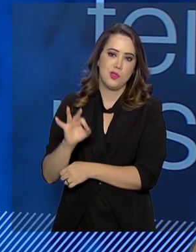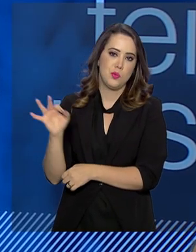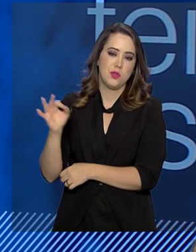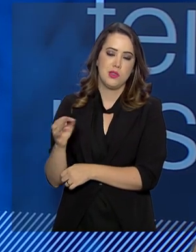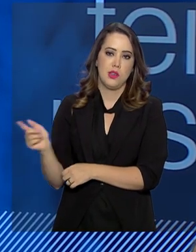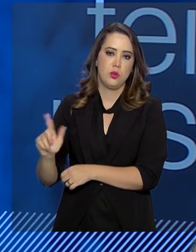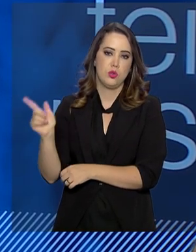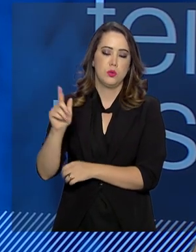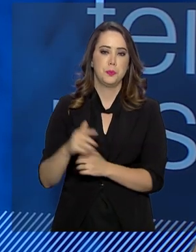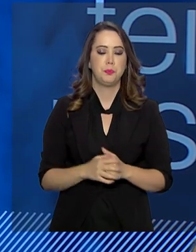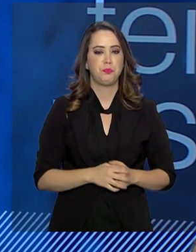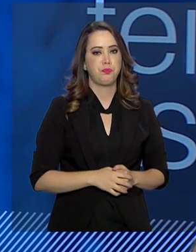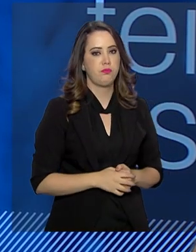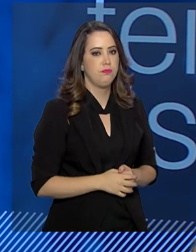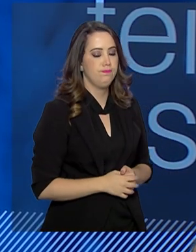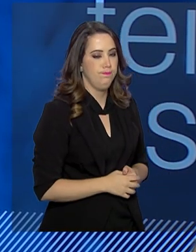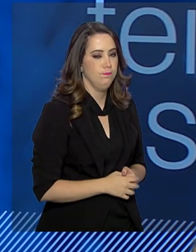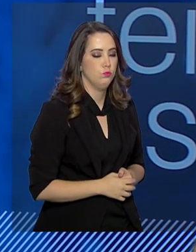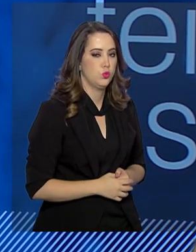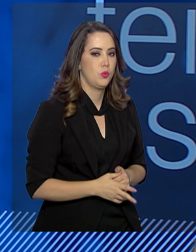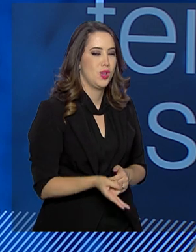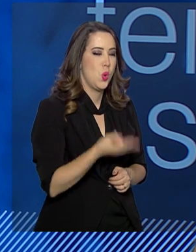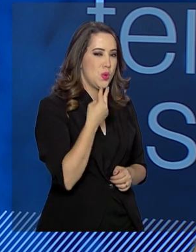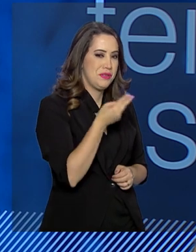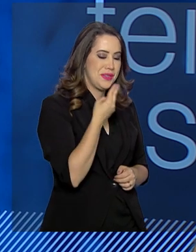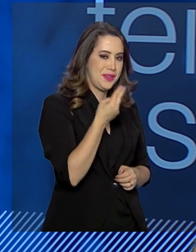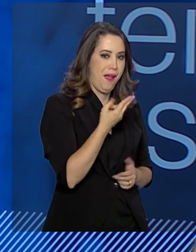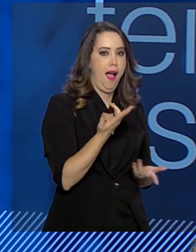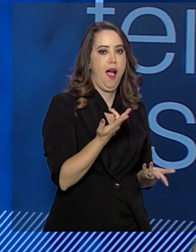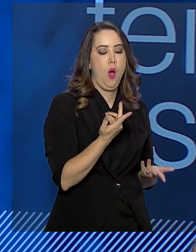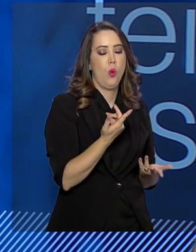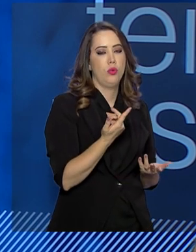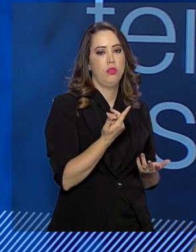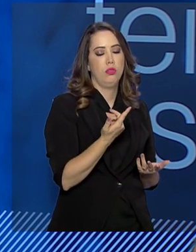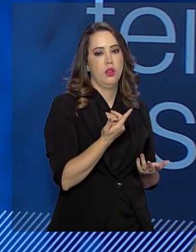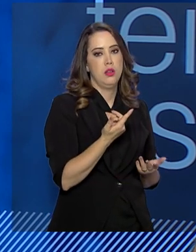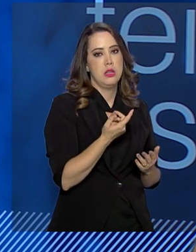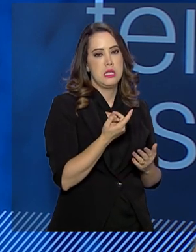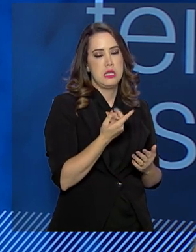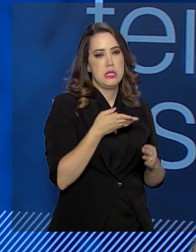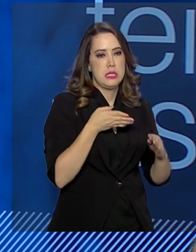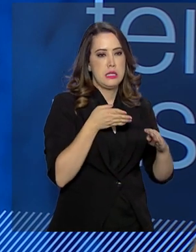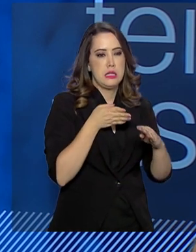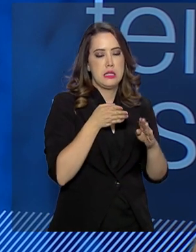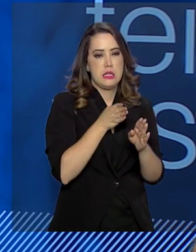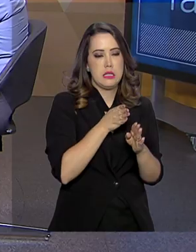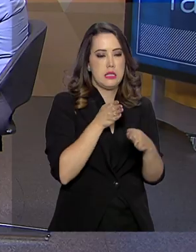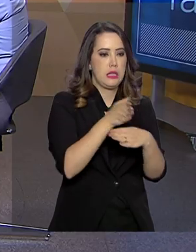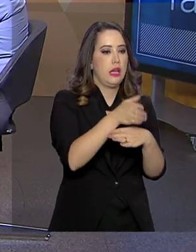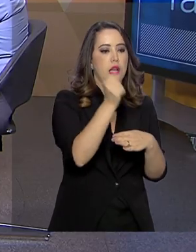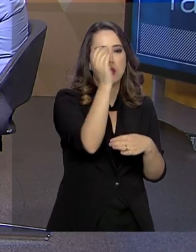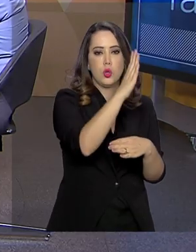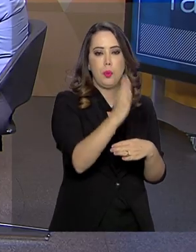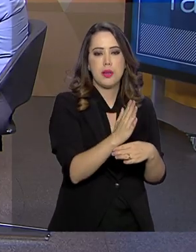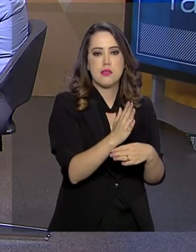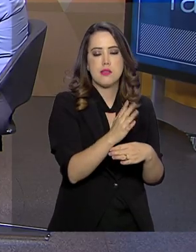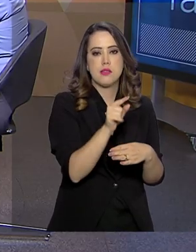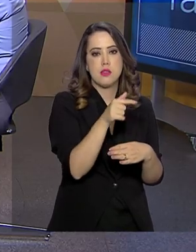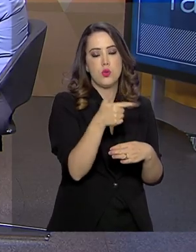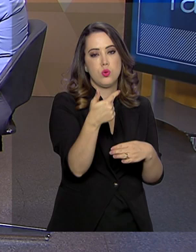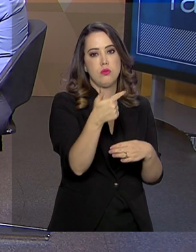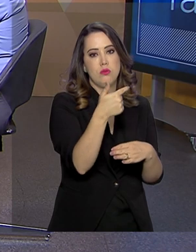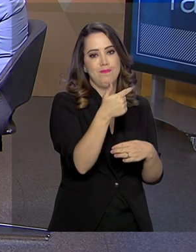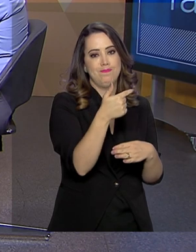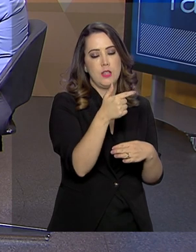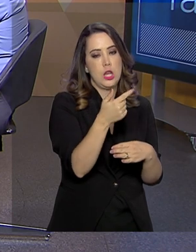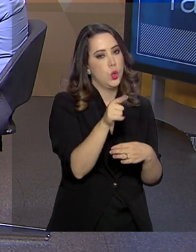cadeia criminosa, uma cadeia criminal de 22 crimes associados. Esse é um exemplo prático que a gente está dando para o telespectador